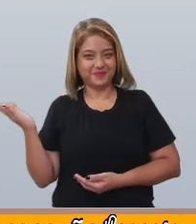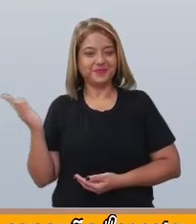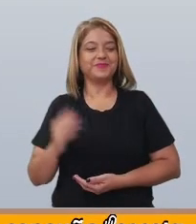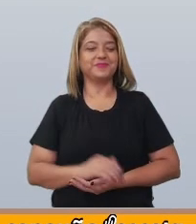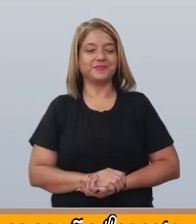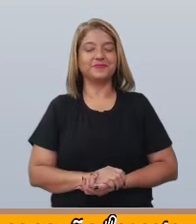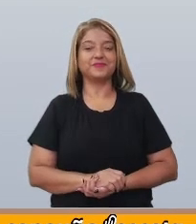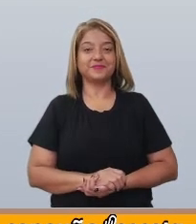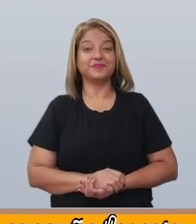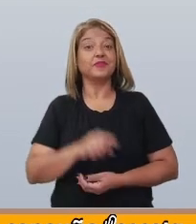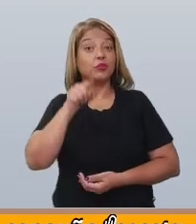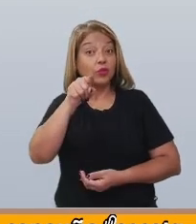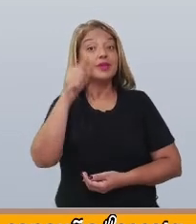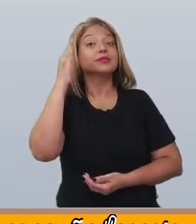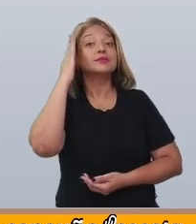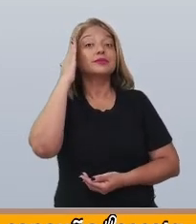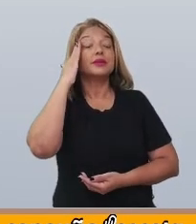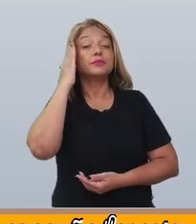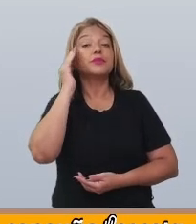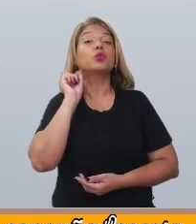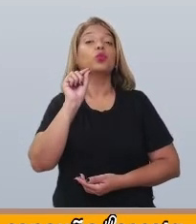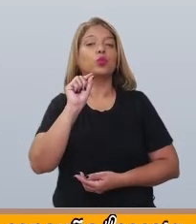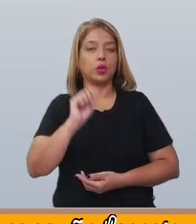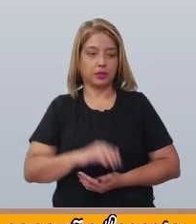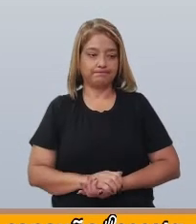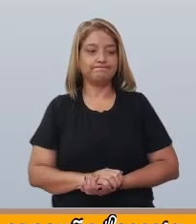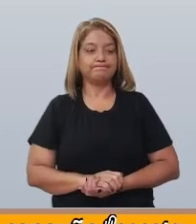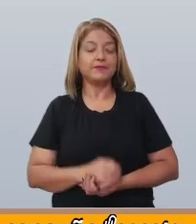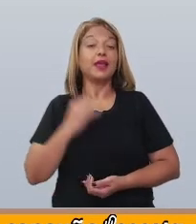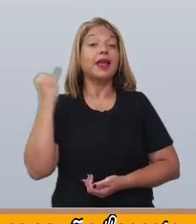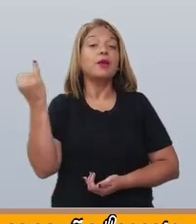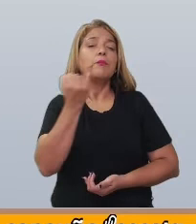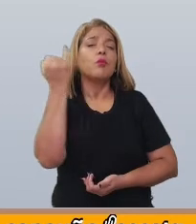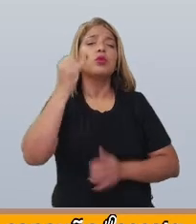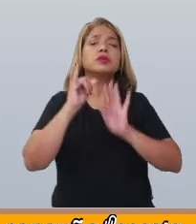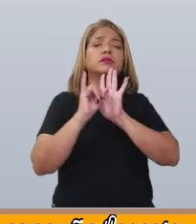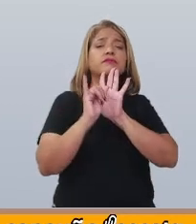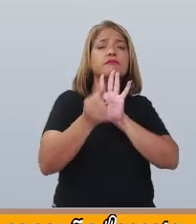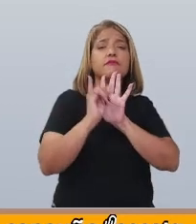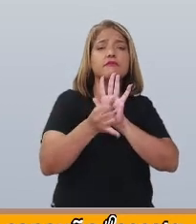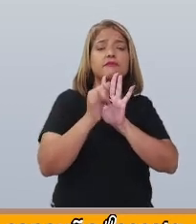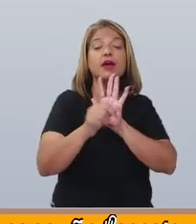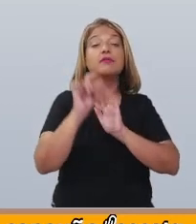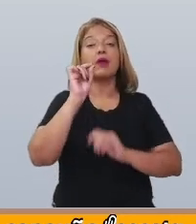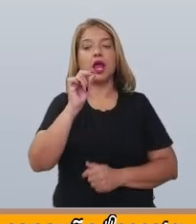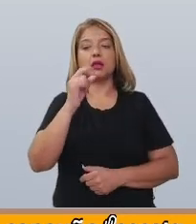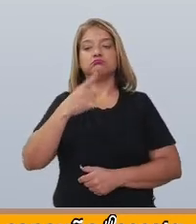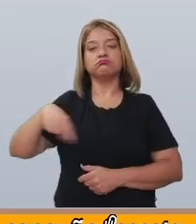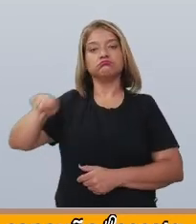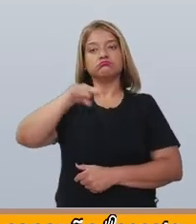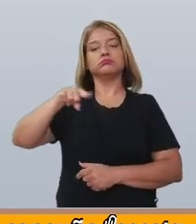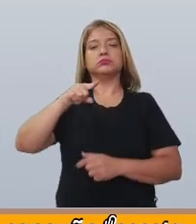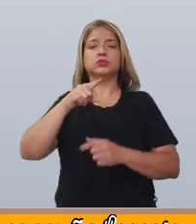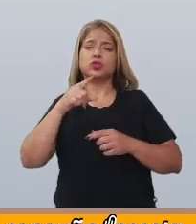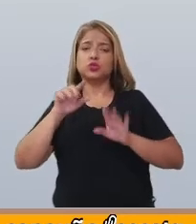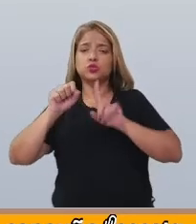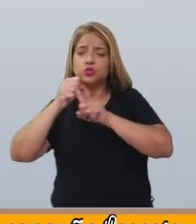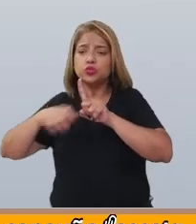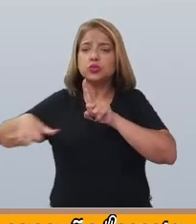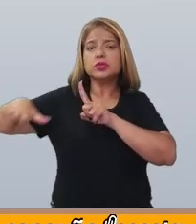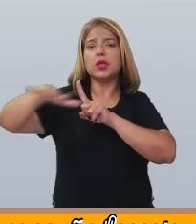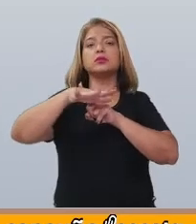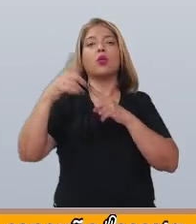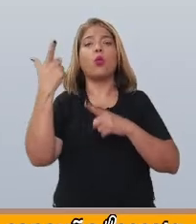Você sabia? A importância das fábulas na formação moral das sociedades